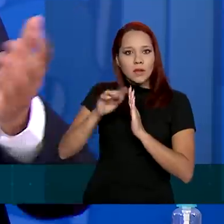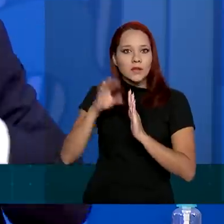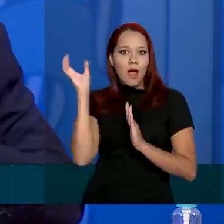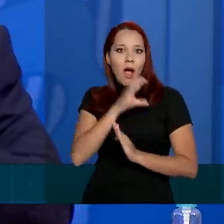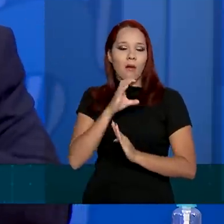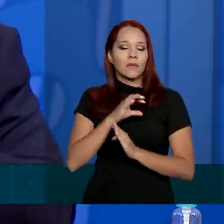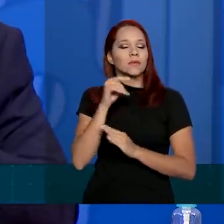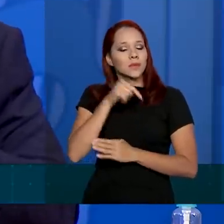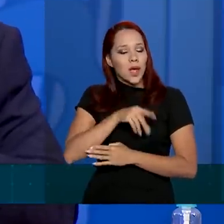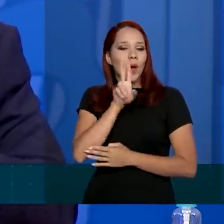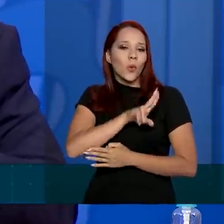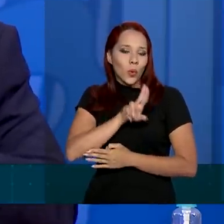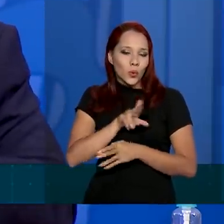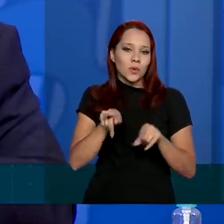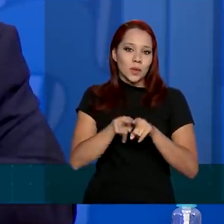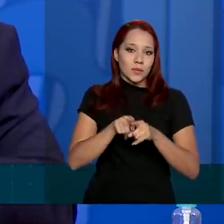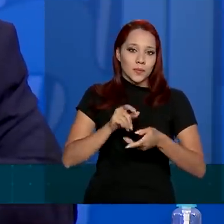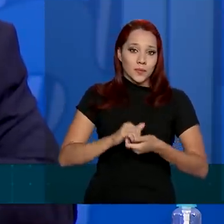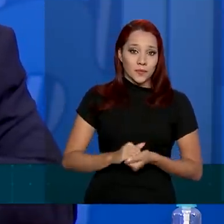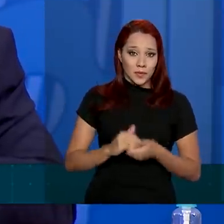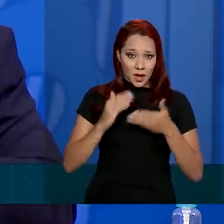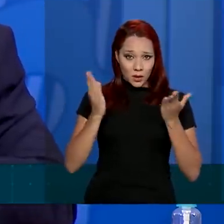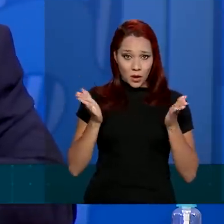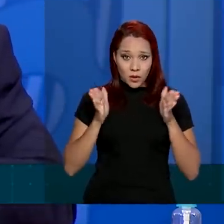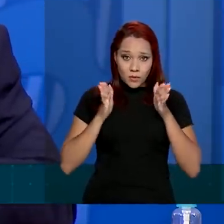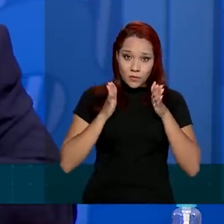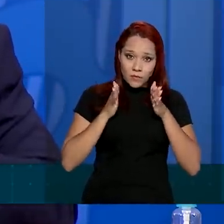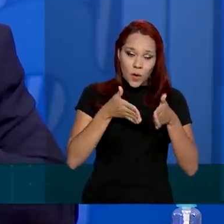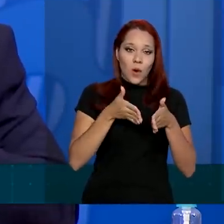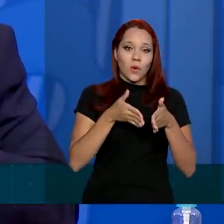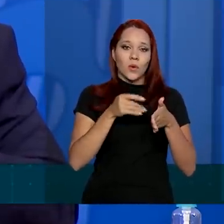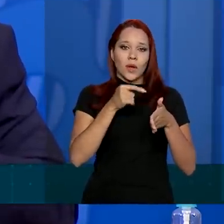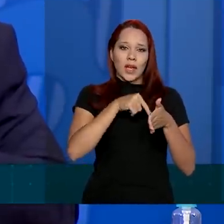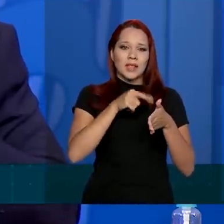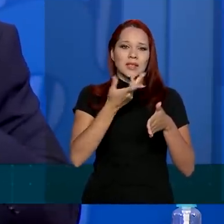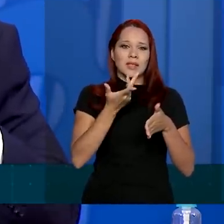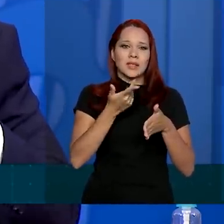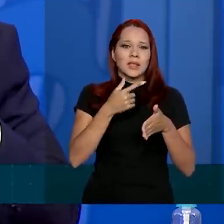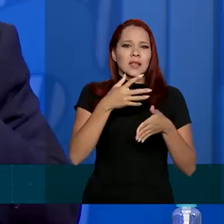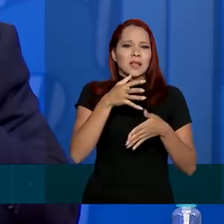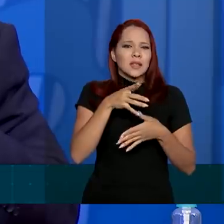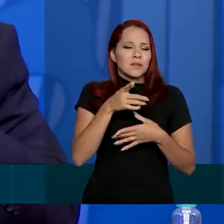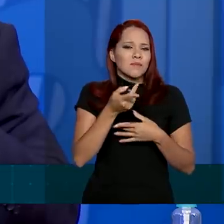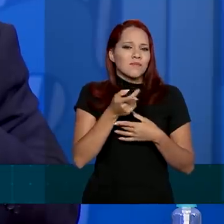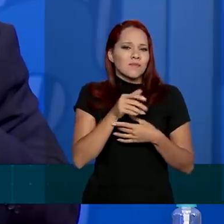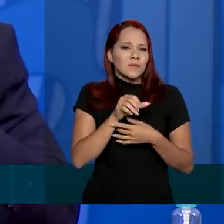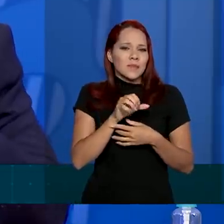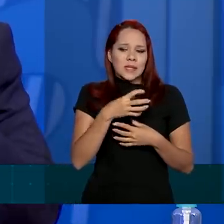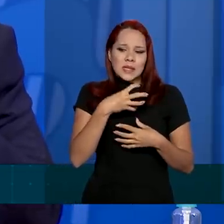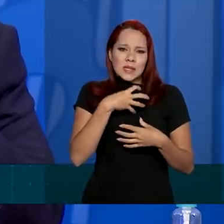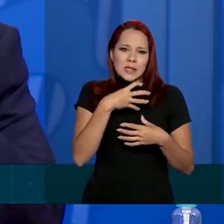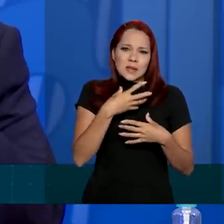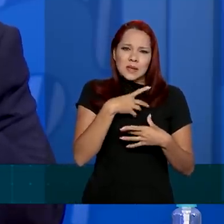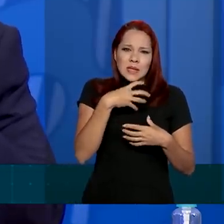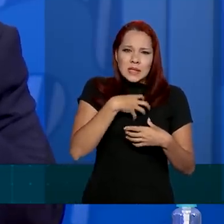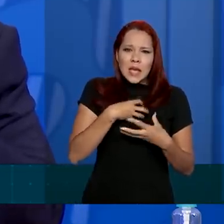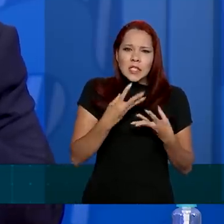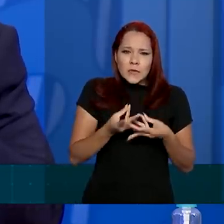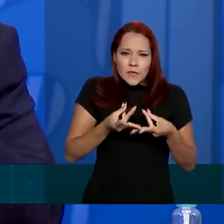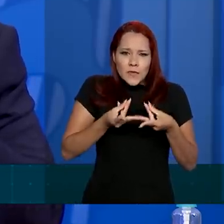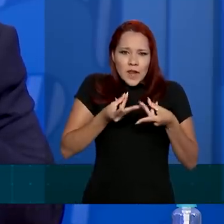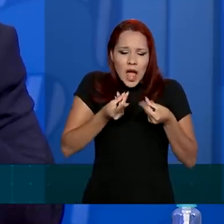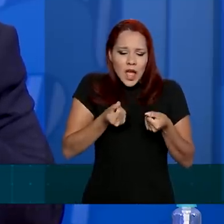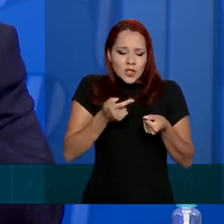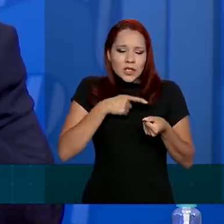esse é um tipo de utilização também. Agora, especificamente com relação a esse sensor, o equipamento já existe, ele tem um